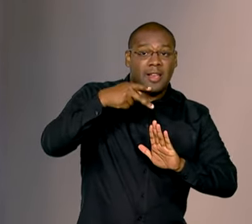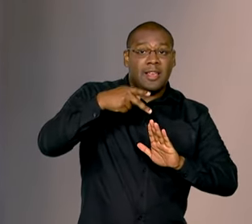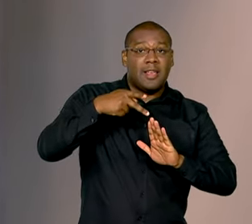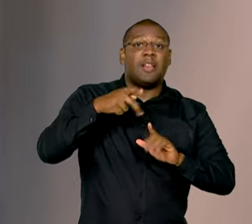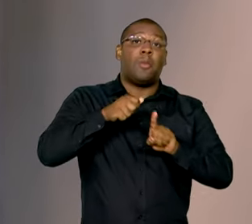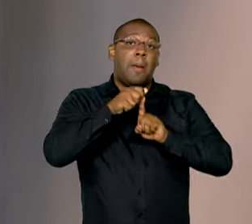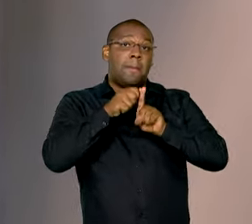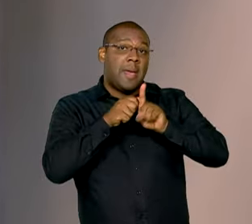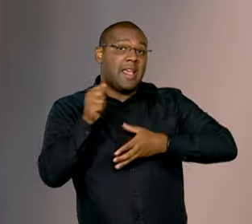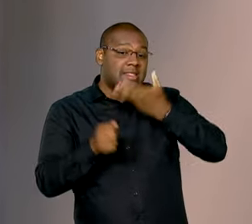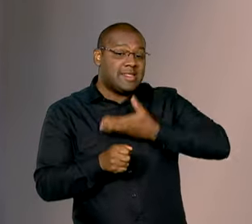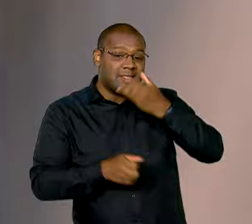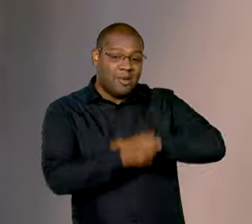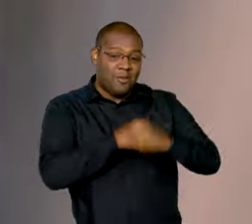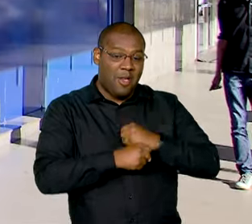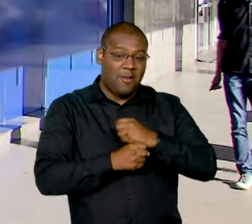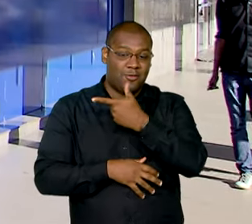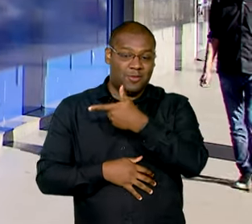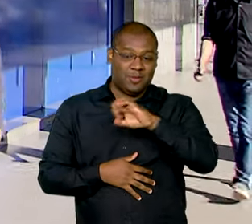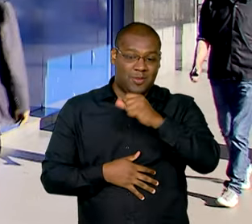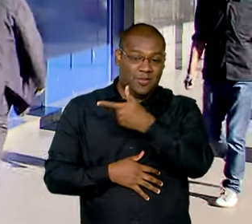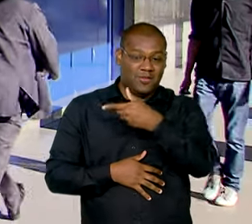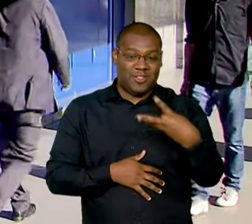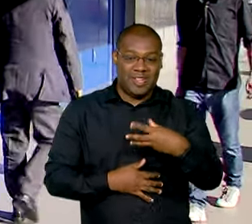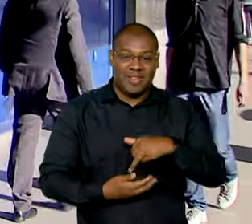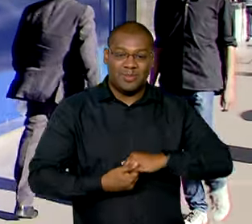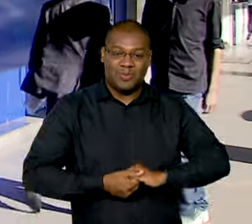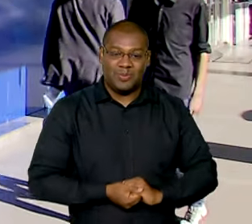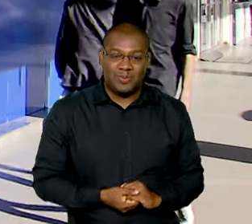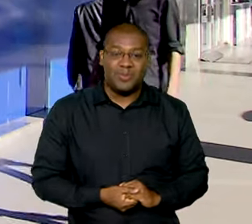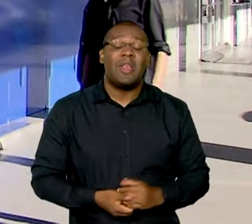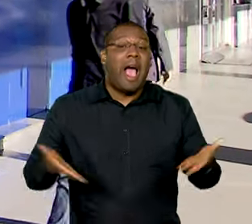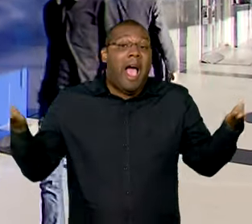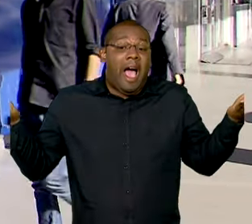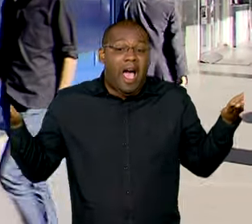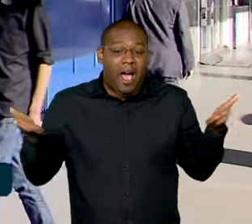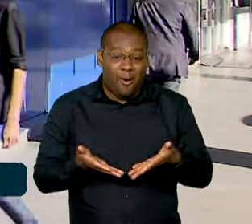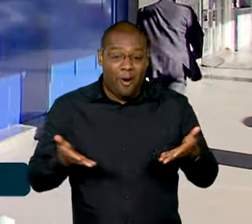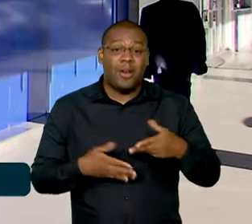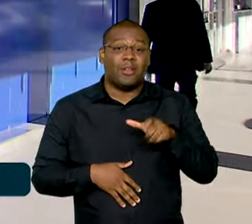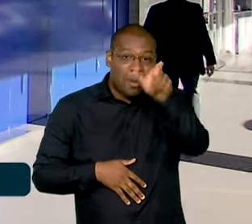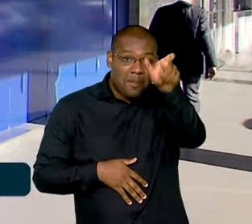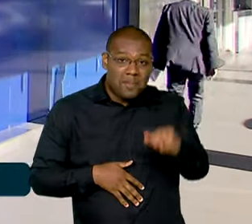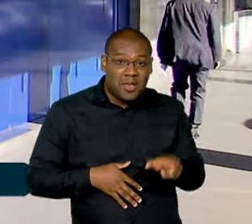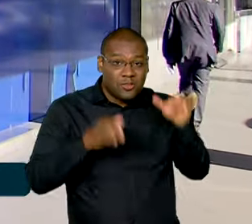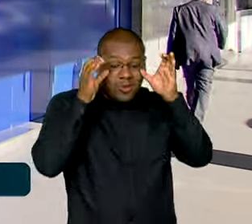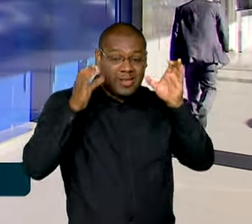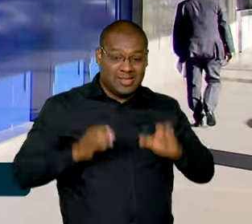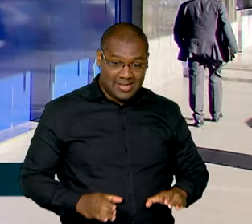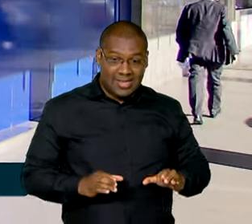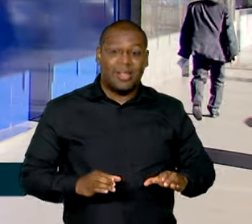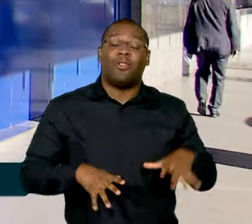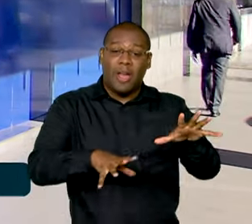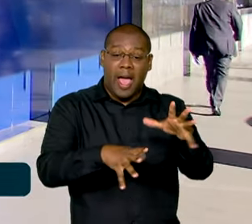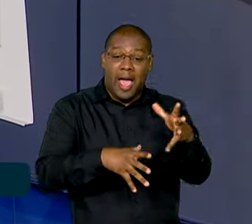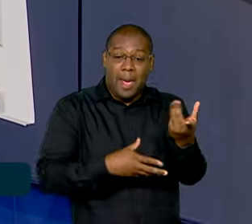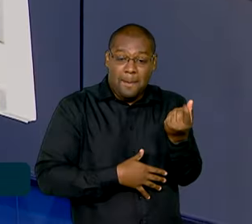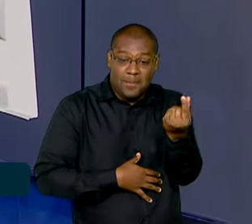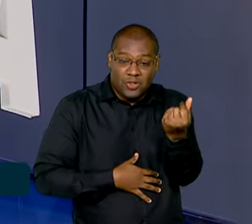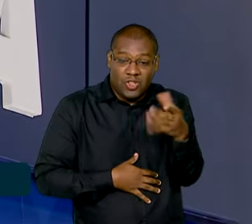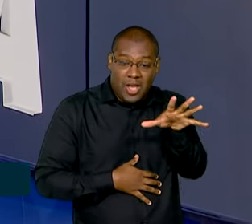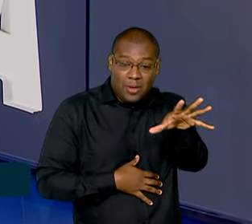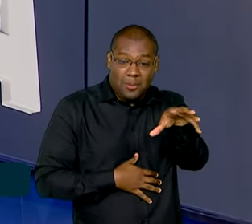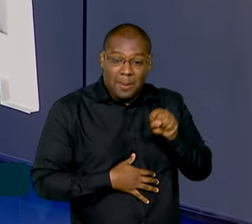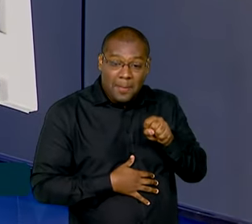de dezembro do ano passado. A partir de agora, o cidadão também poderá receber o Bolsa Família